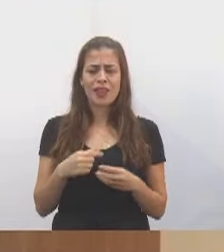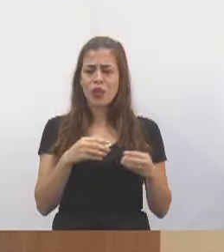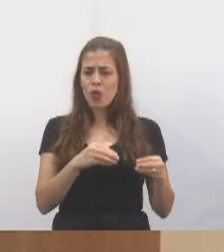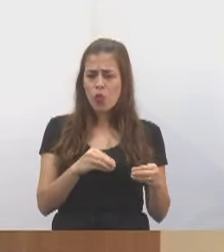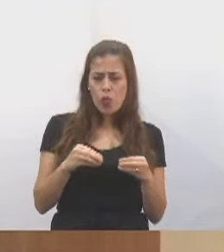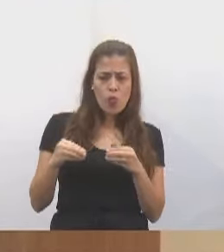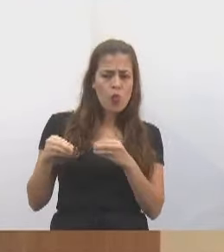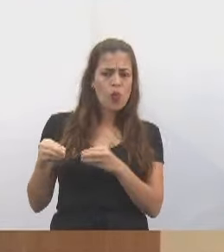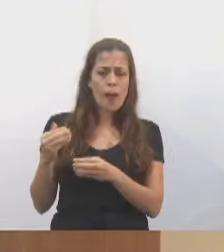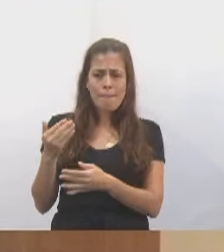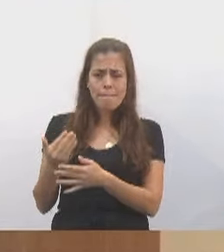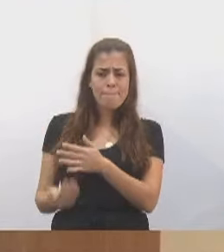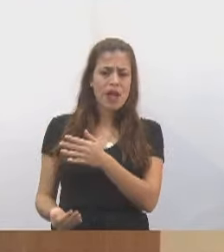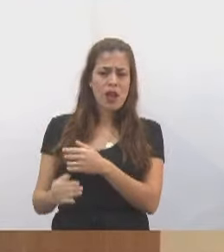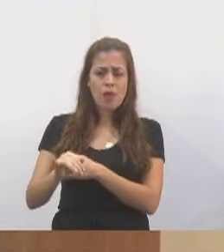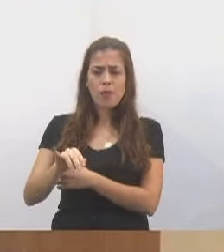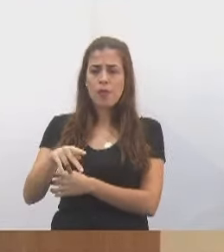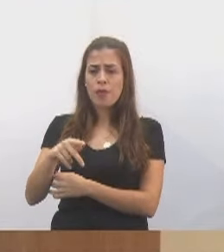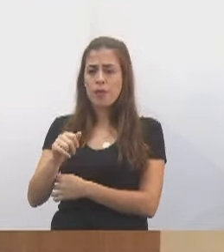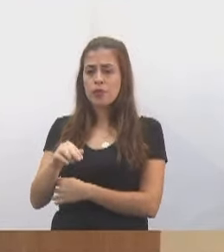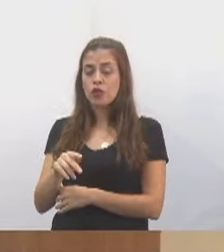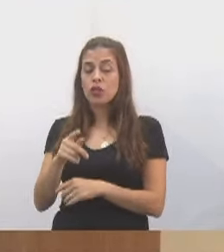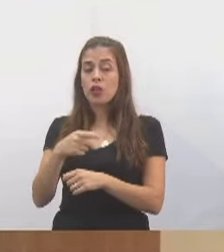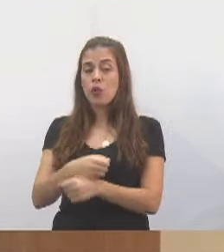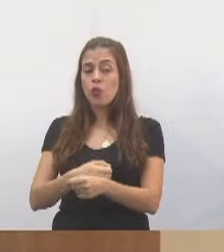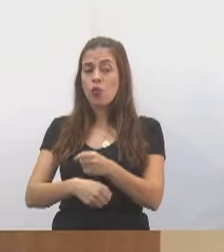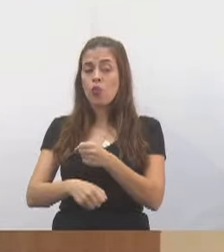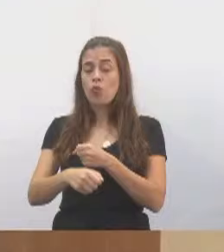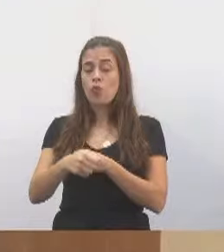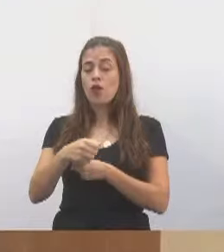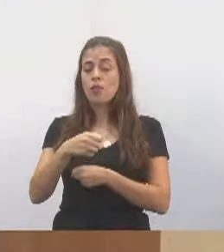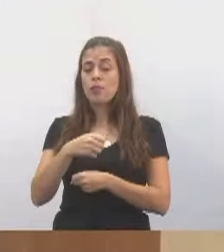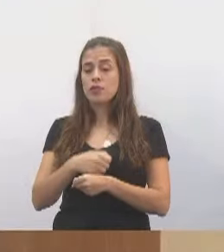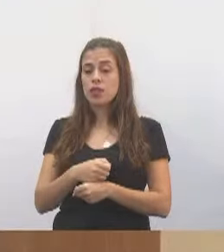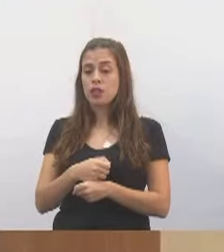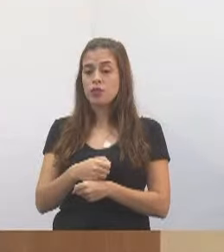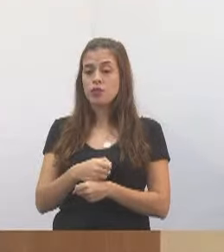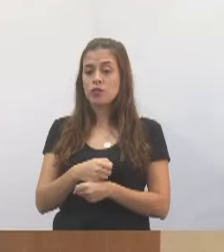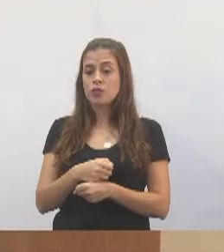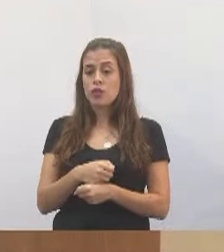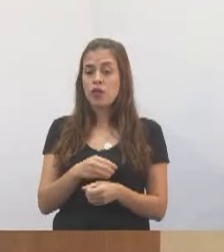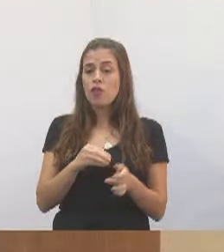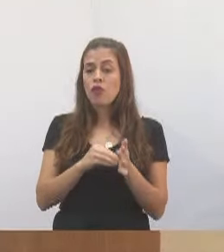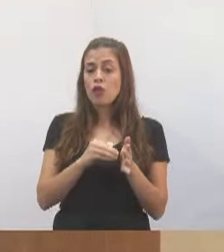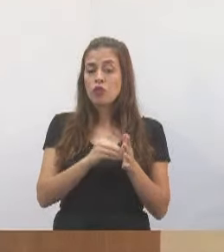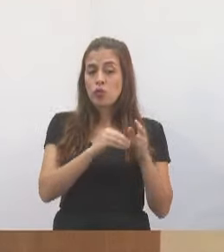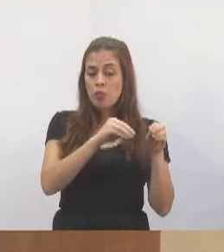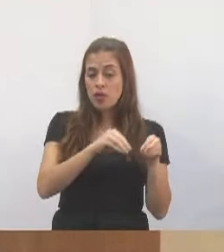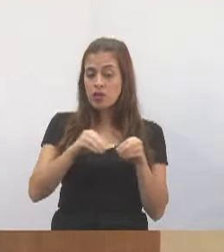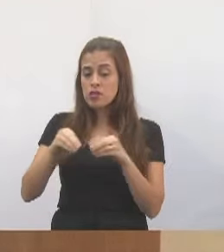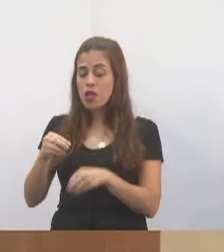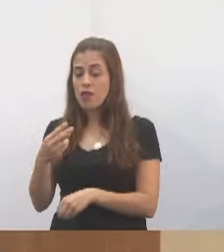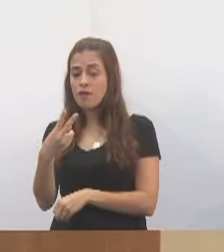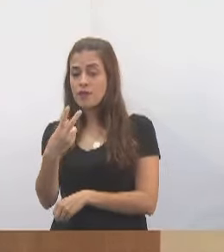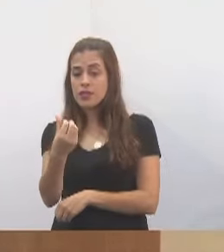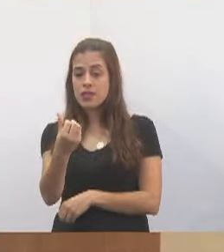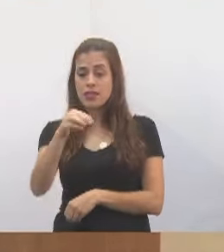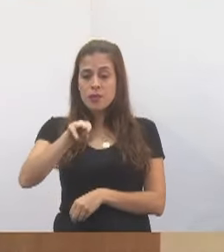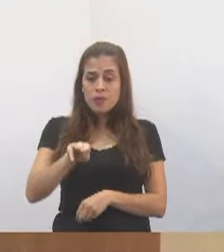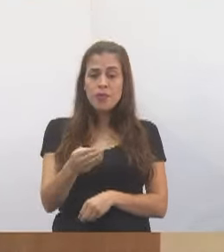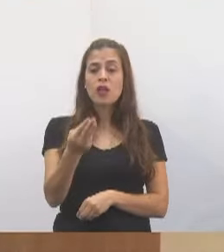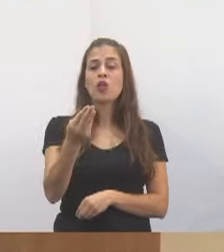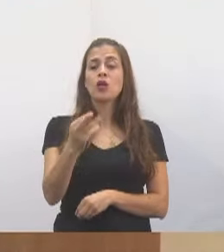repassar 26 milhões de reais, somente no ano passado. E esse desfalque, por que que não contou no processo?